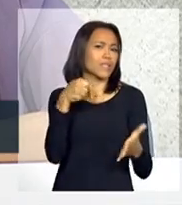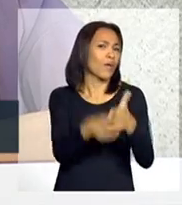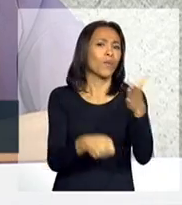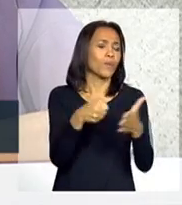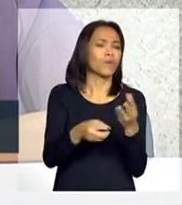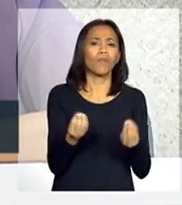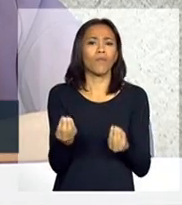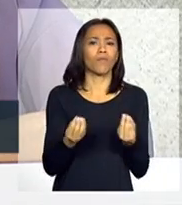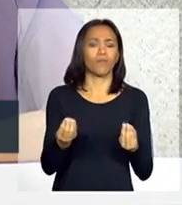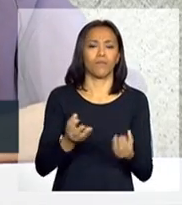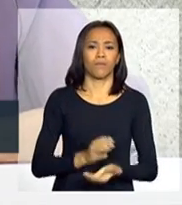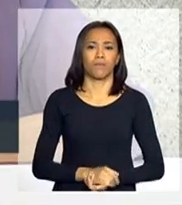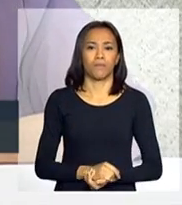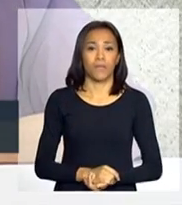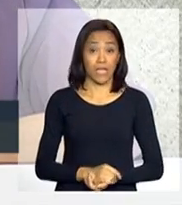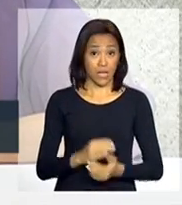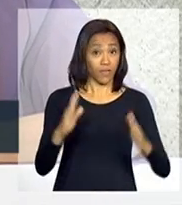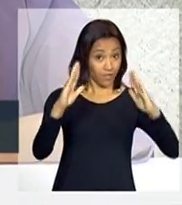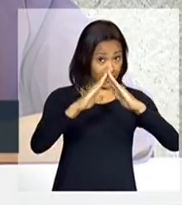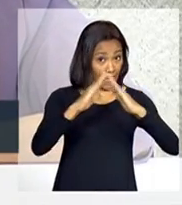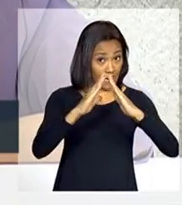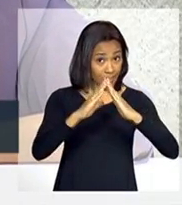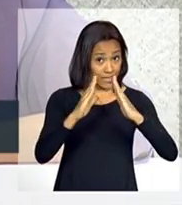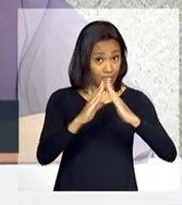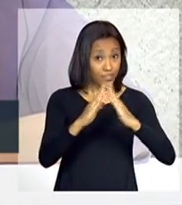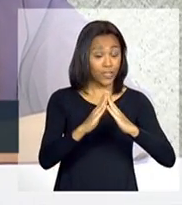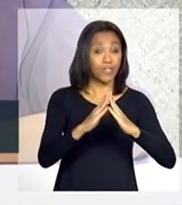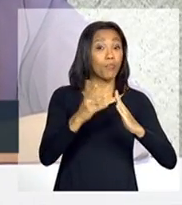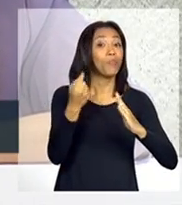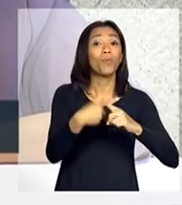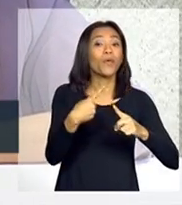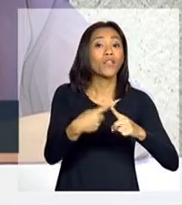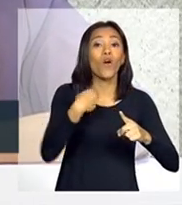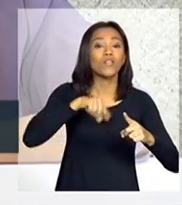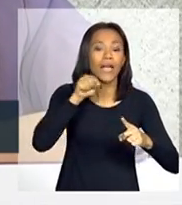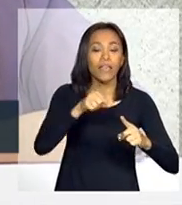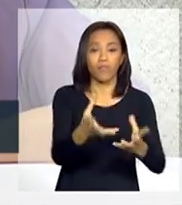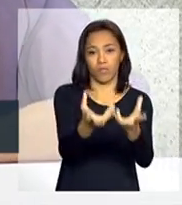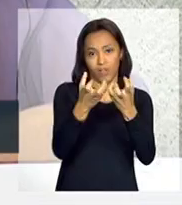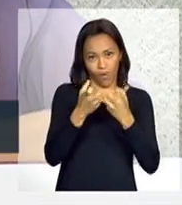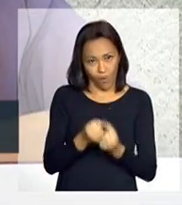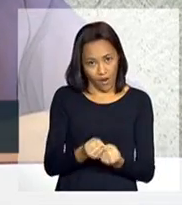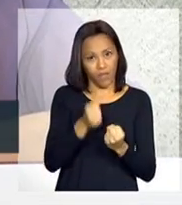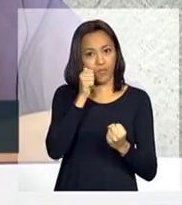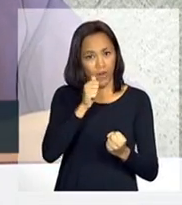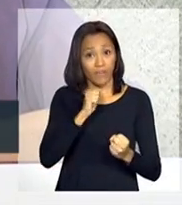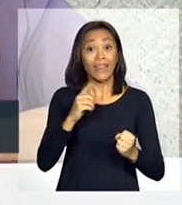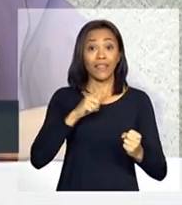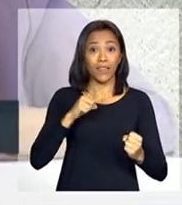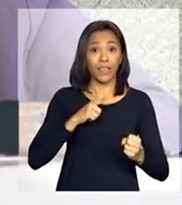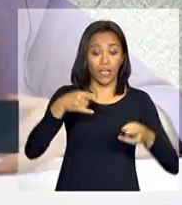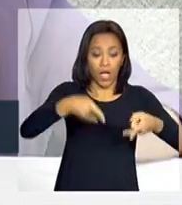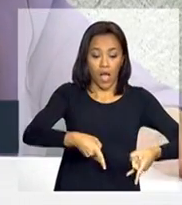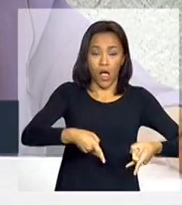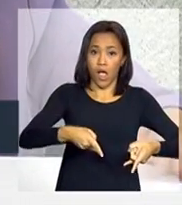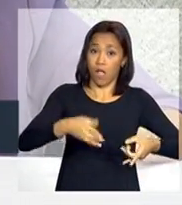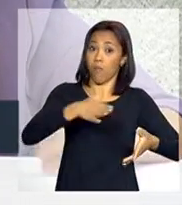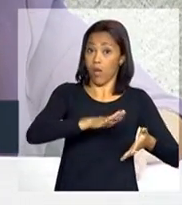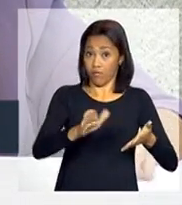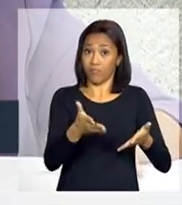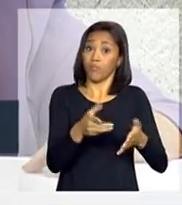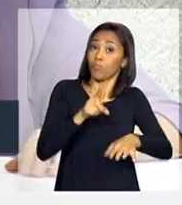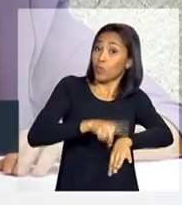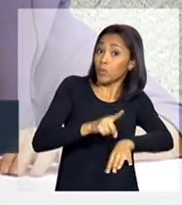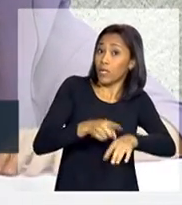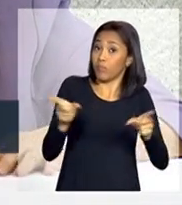Ela, de abrigo, porque nós abrigaremos as mulheres em todos os seus níveis, até com alojamento transitório